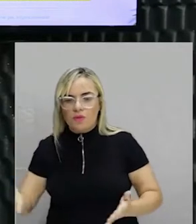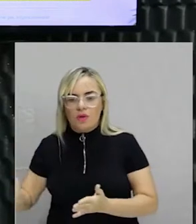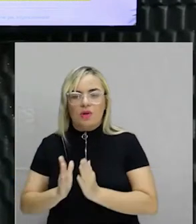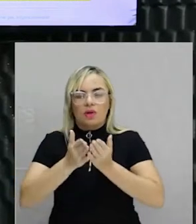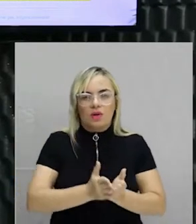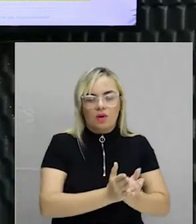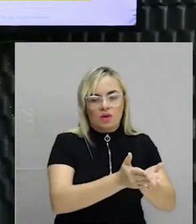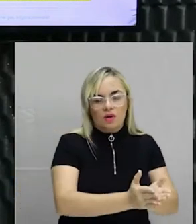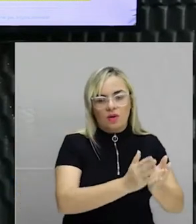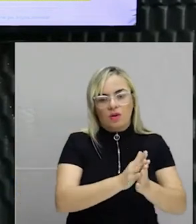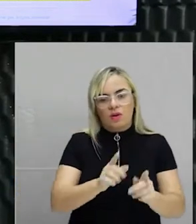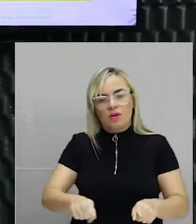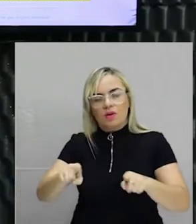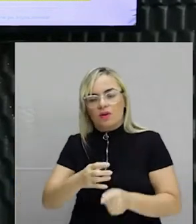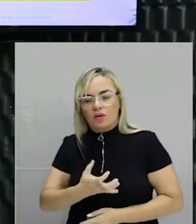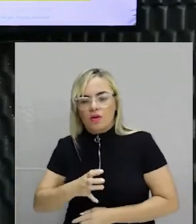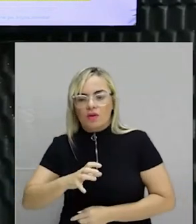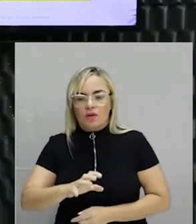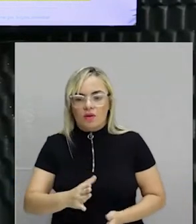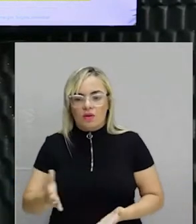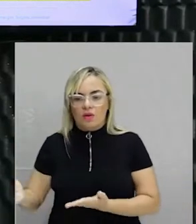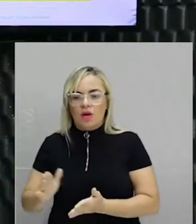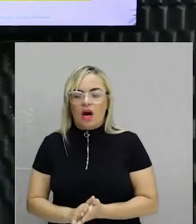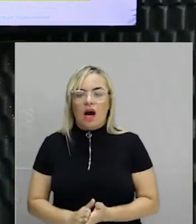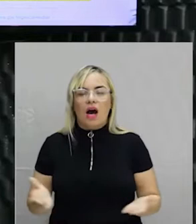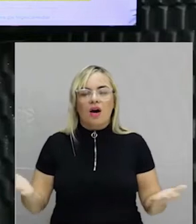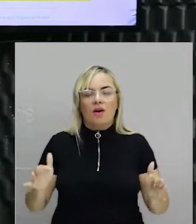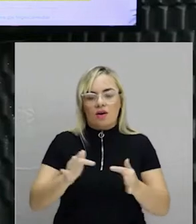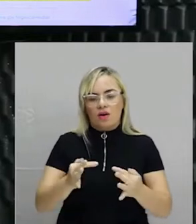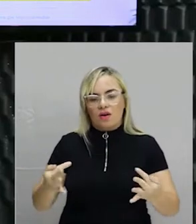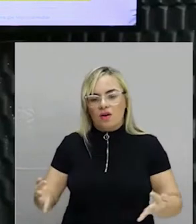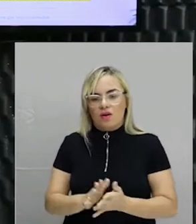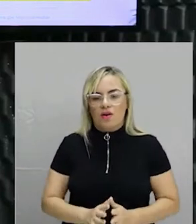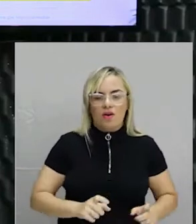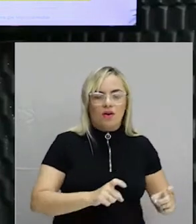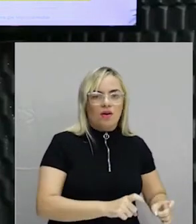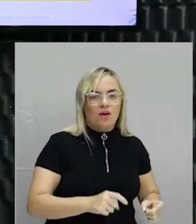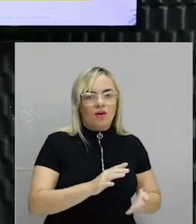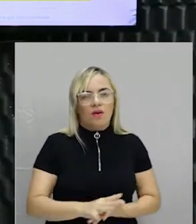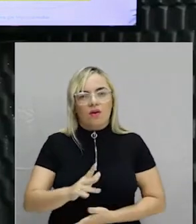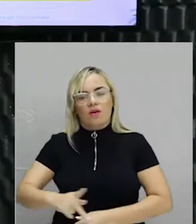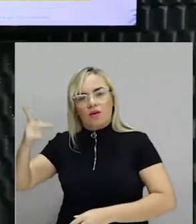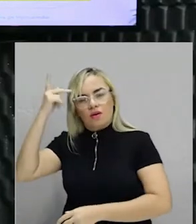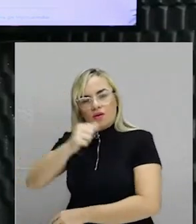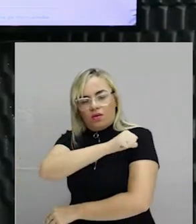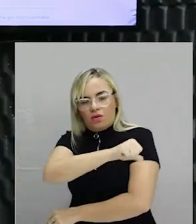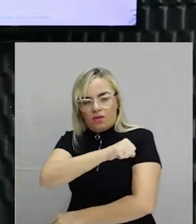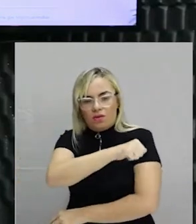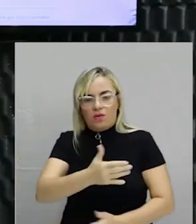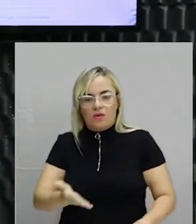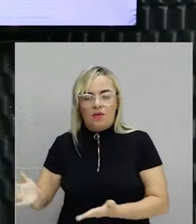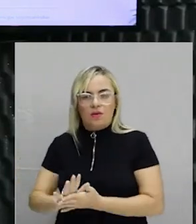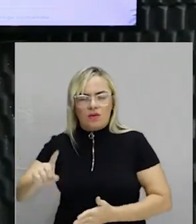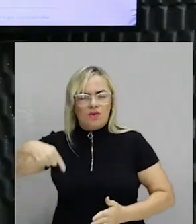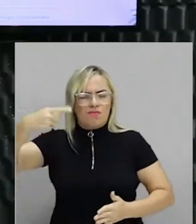e algumas outras poucas regiões. Áreas mais simples, zonas agrícolas, por incrível que pareça, São Paulo e Rio de Janeiro. Vamos